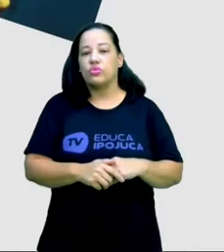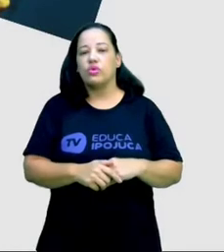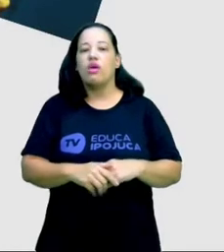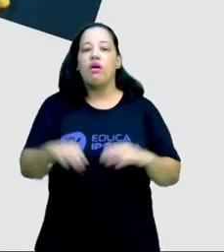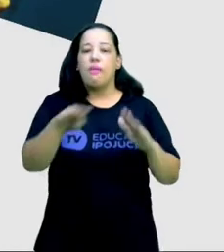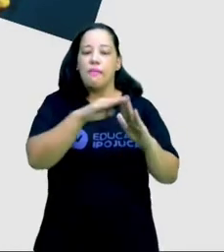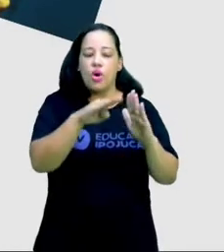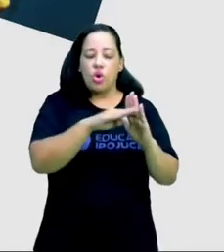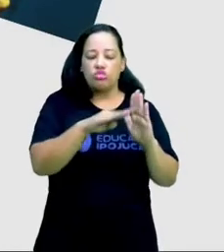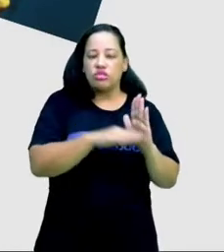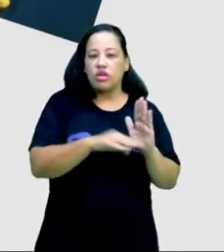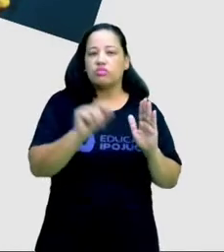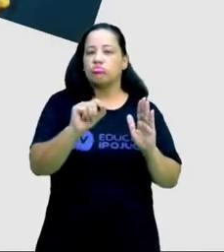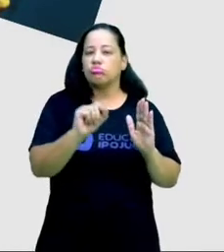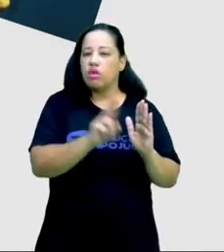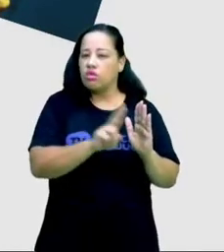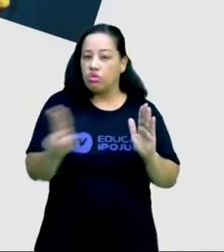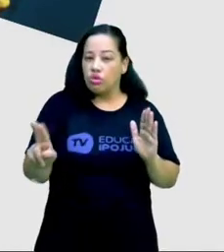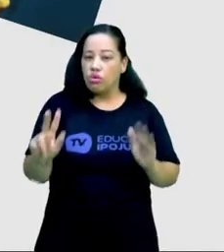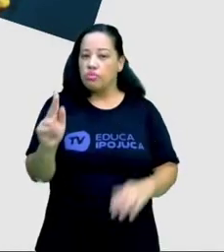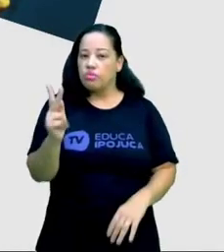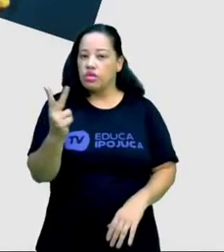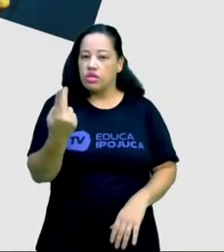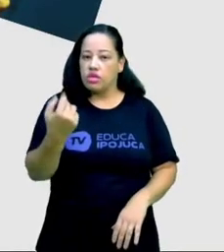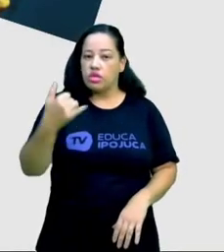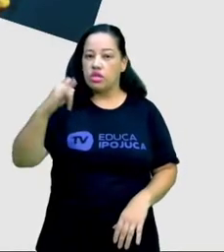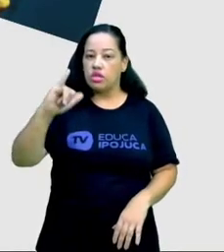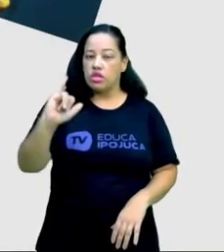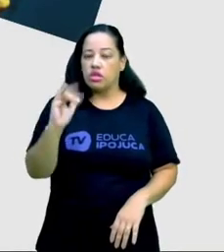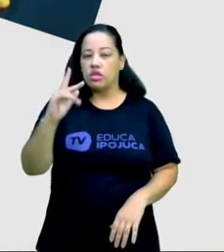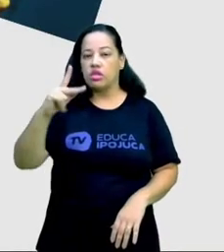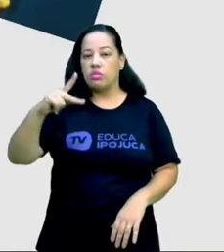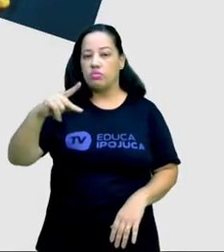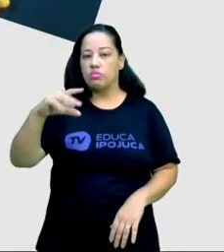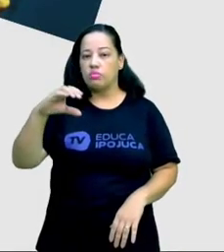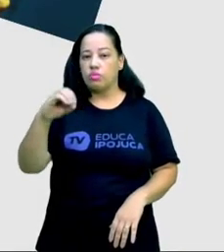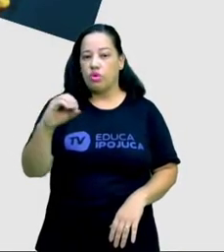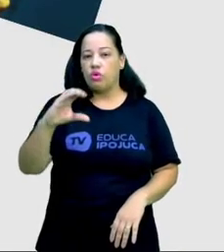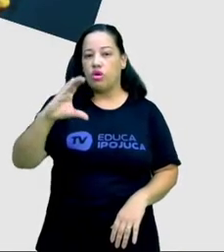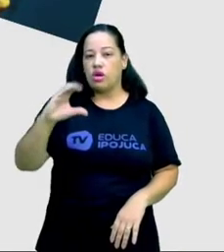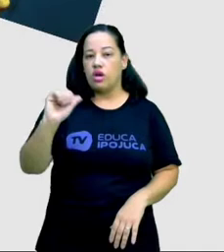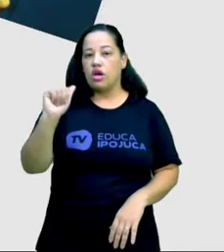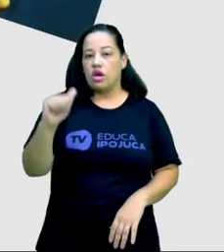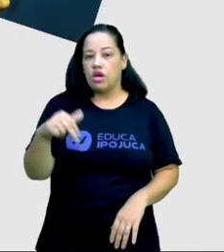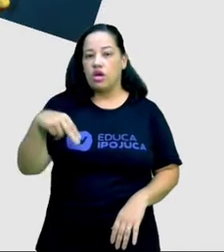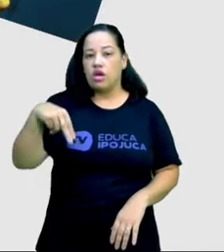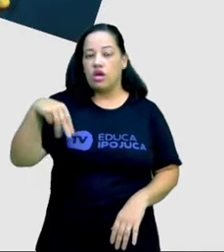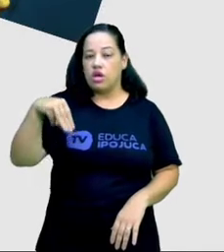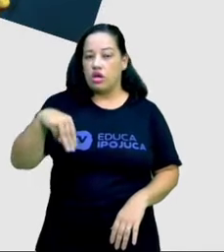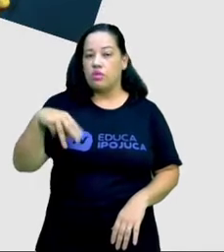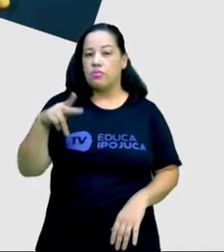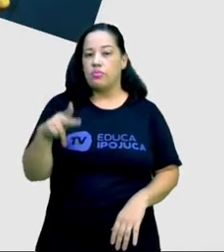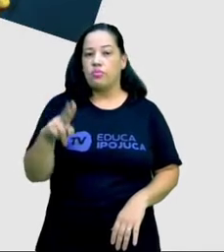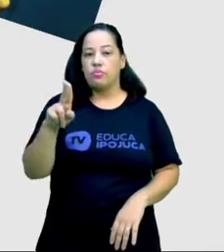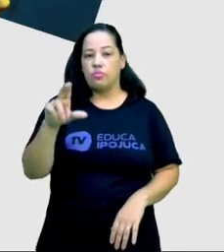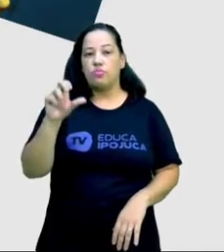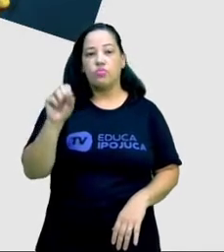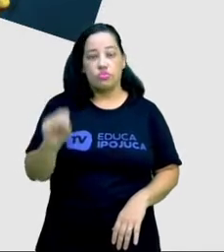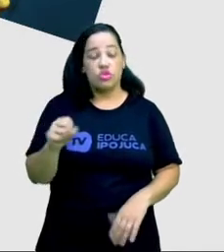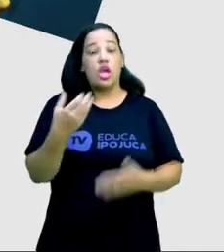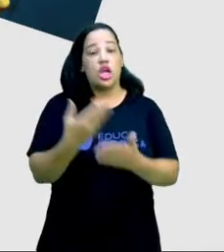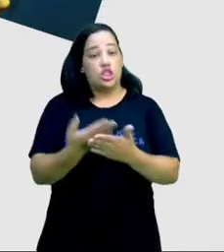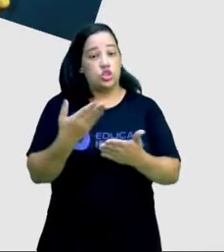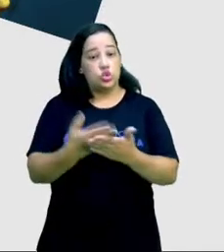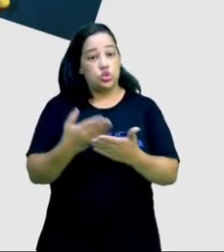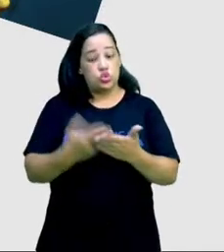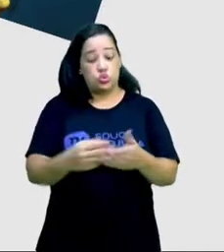Hipocampus. E o que é que ele faz? Ele estuda três espécies de cavalos marinhos que